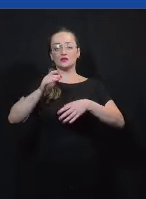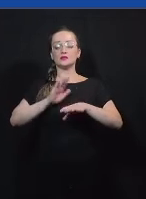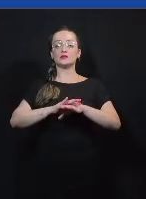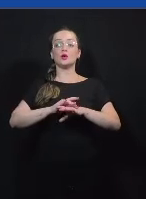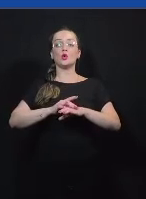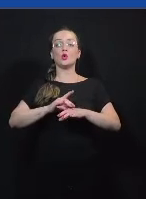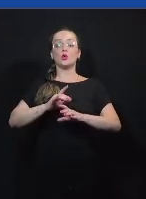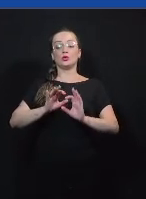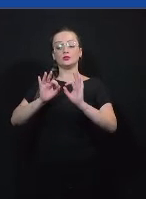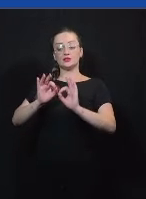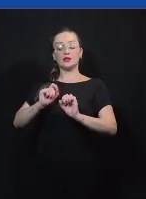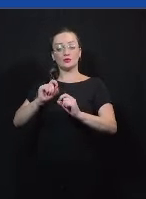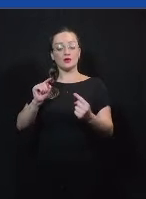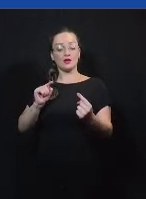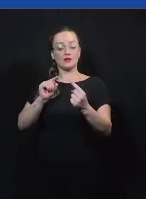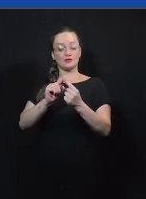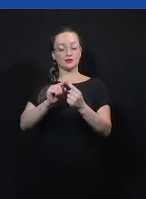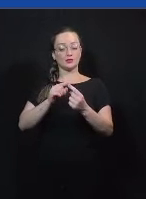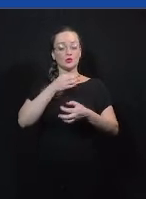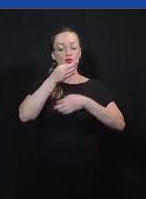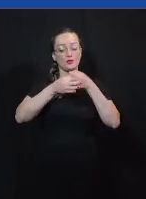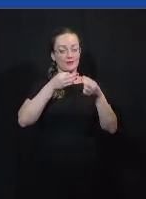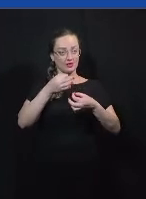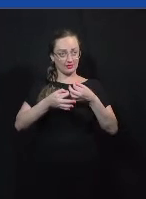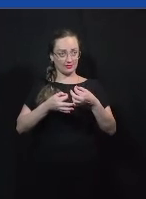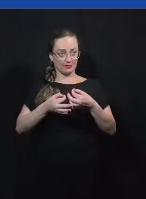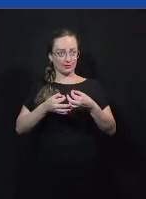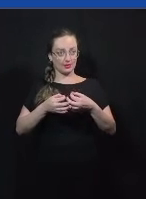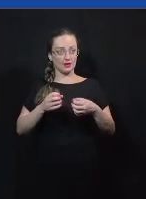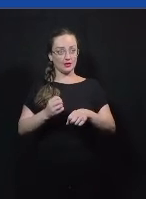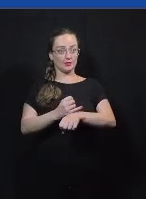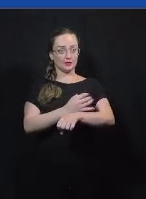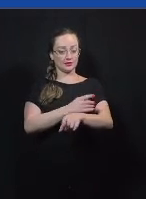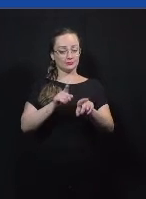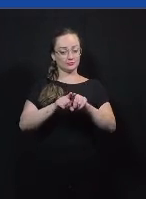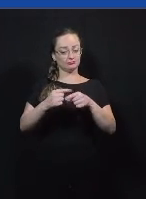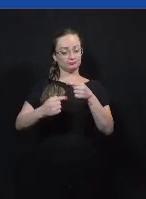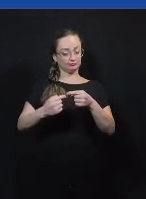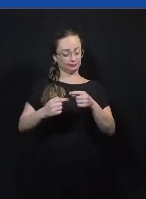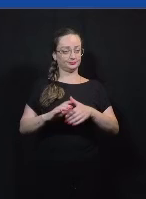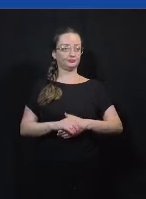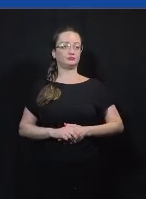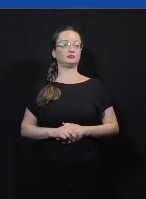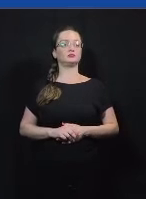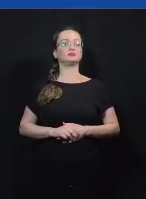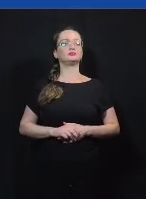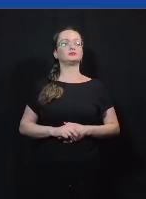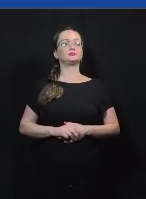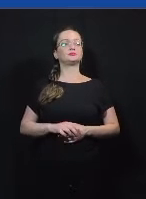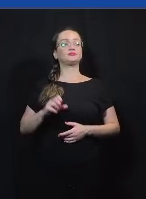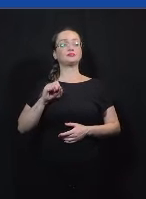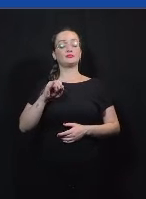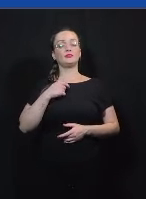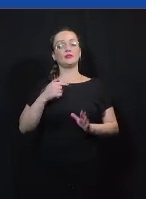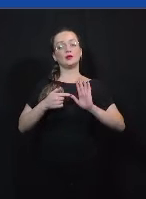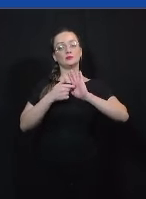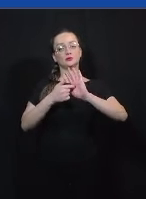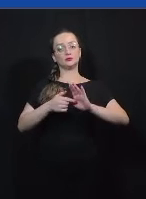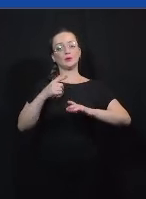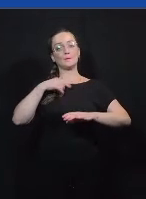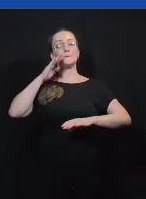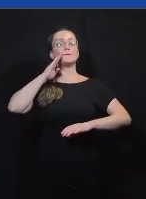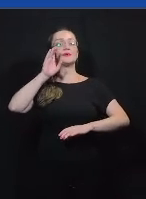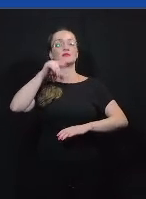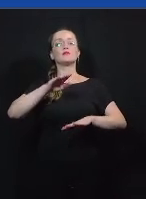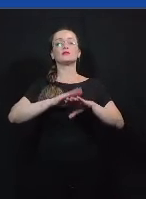é avaliar, né? A relação dos argumentos trazidos com a moção que está sendo debatida, se a apresentação dos principais pontos foi